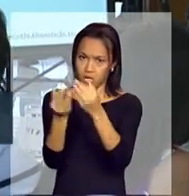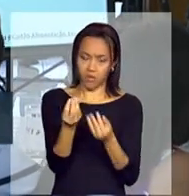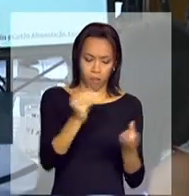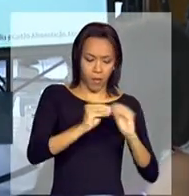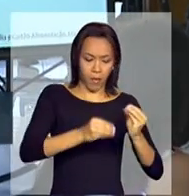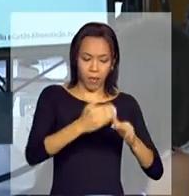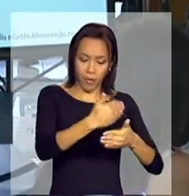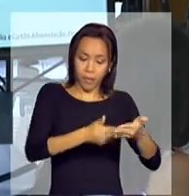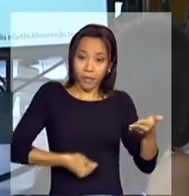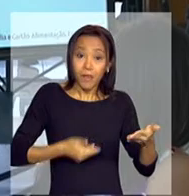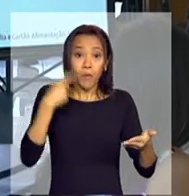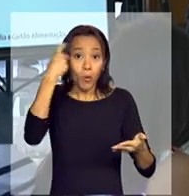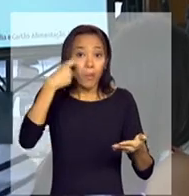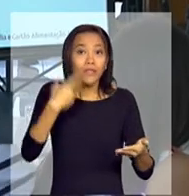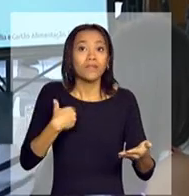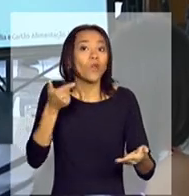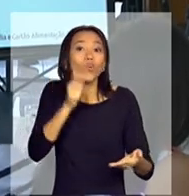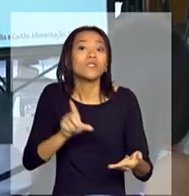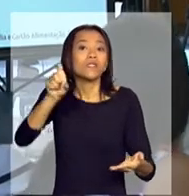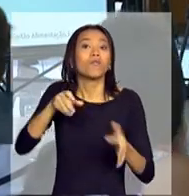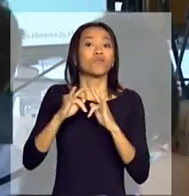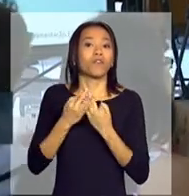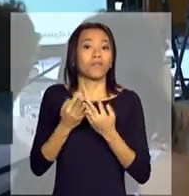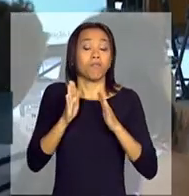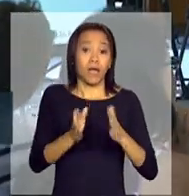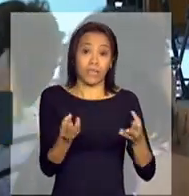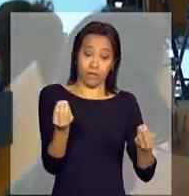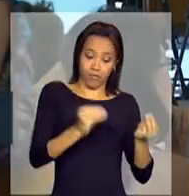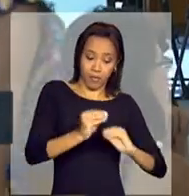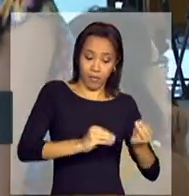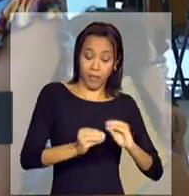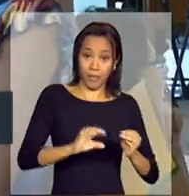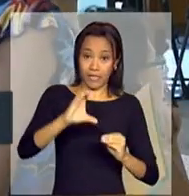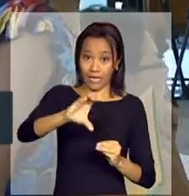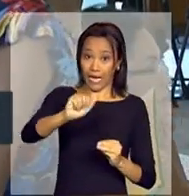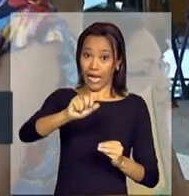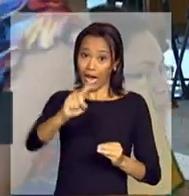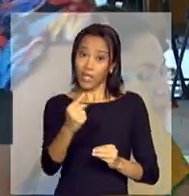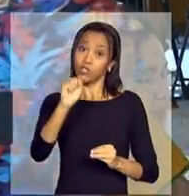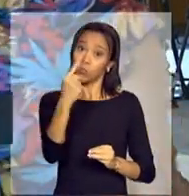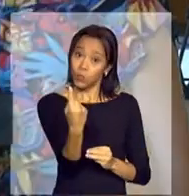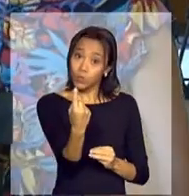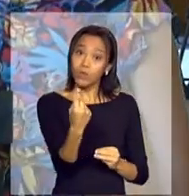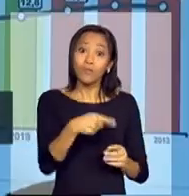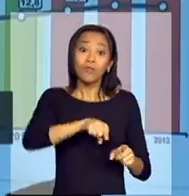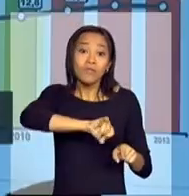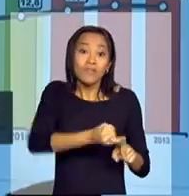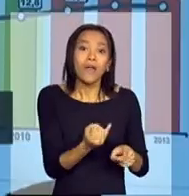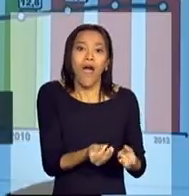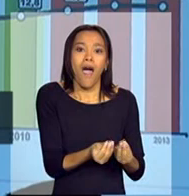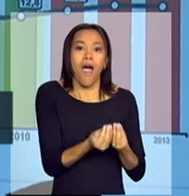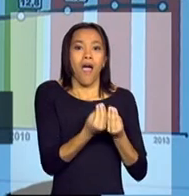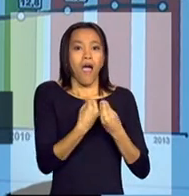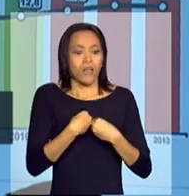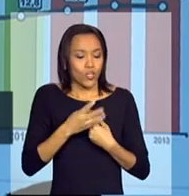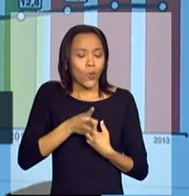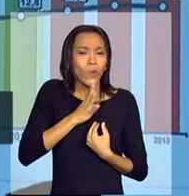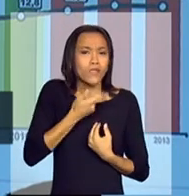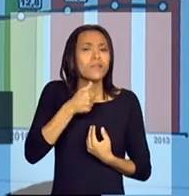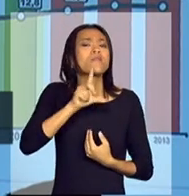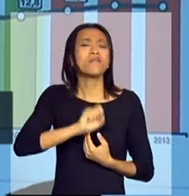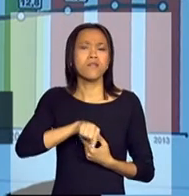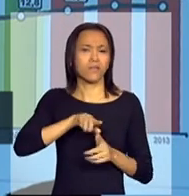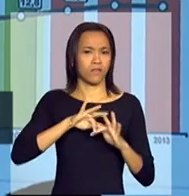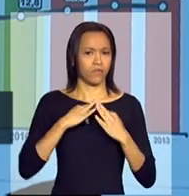em ter acesso ao Bolsa Família, mas, entrando no cadastro único, acabavam nos dando a oportunidade de conhecê-las. O